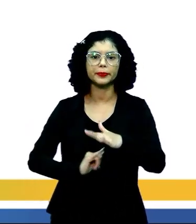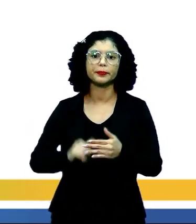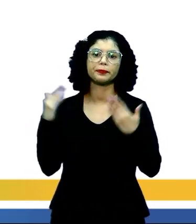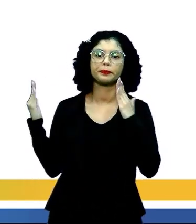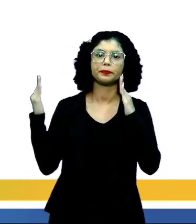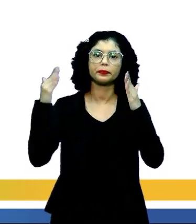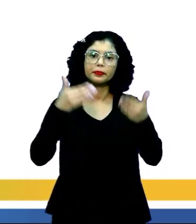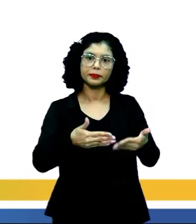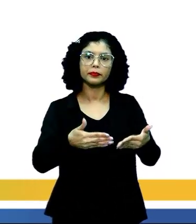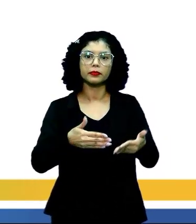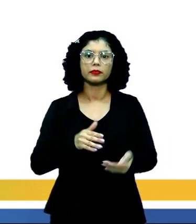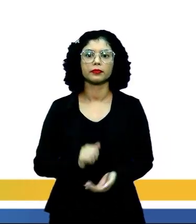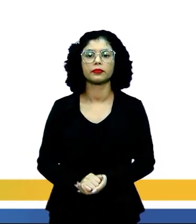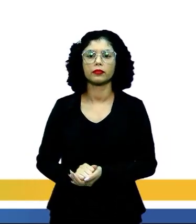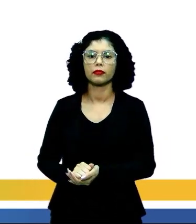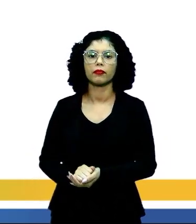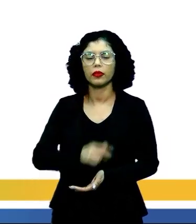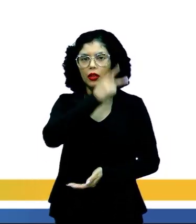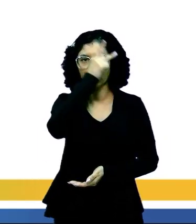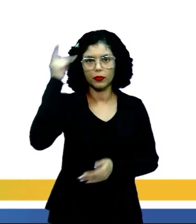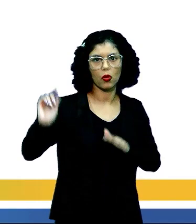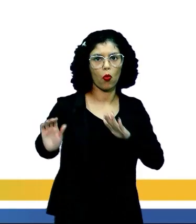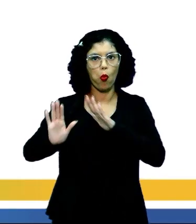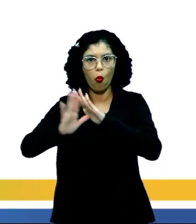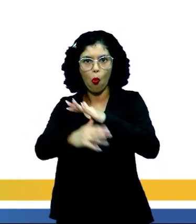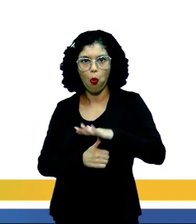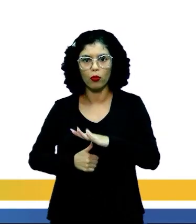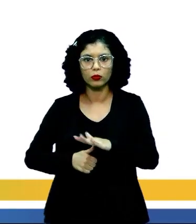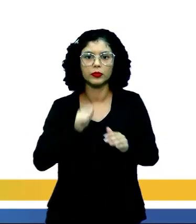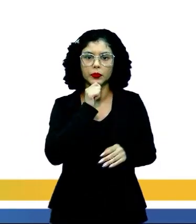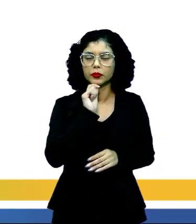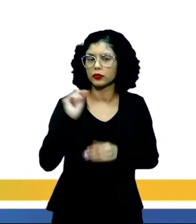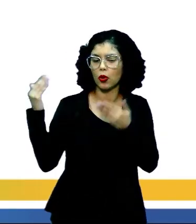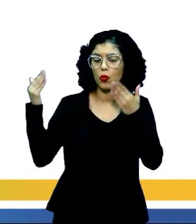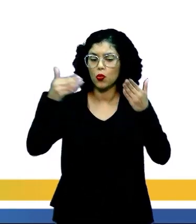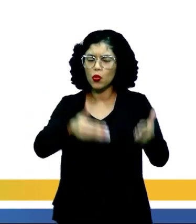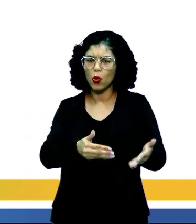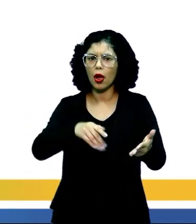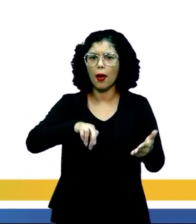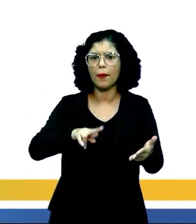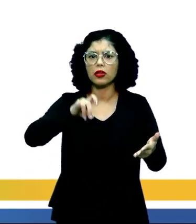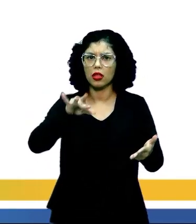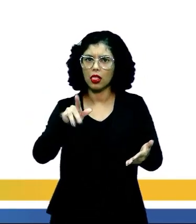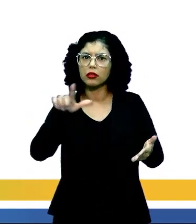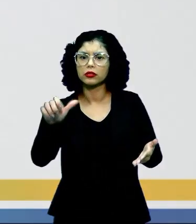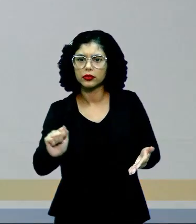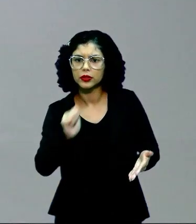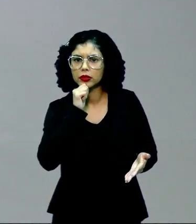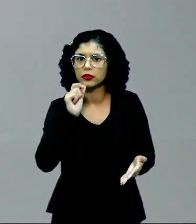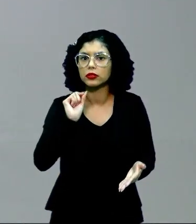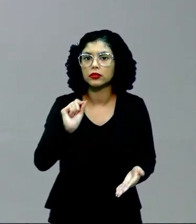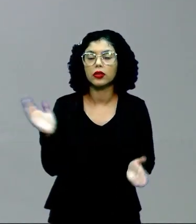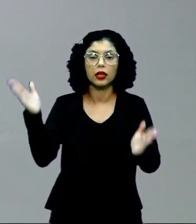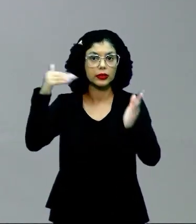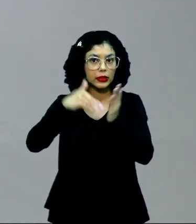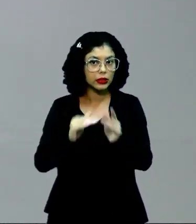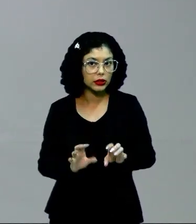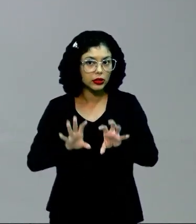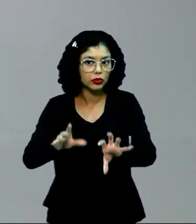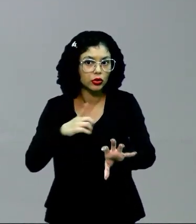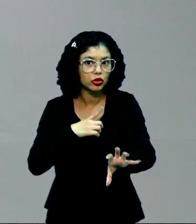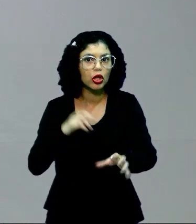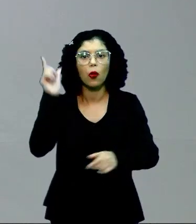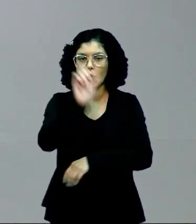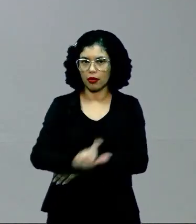foco na classe marginalizada. O que é esse foco na classe marginalizada? Até então, se